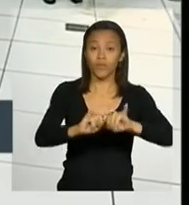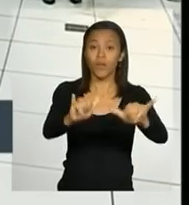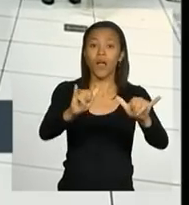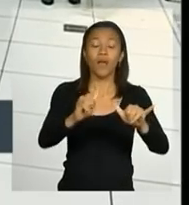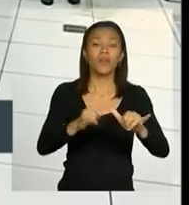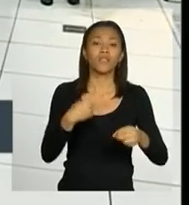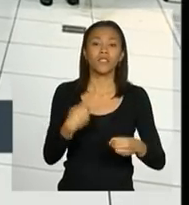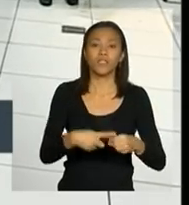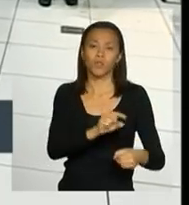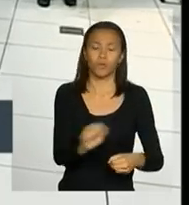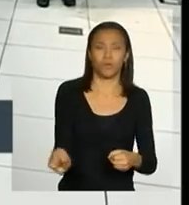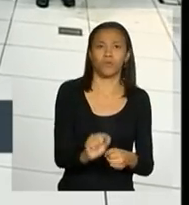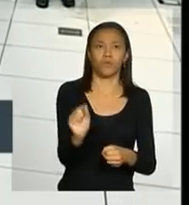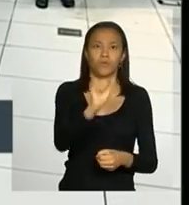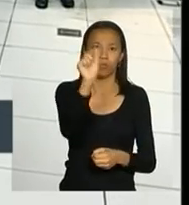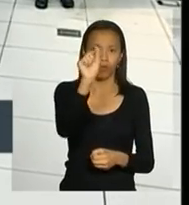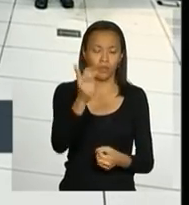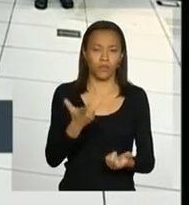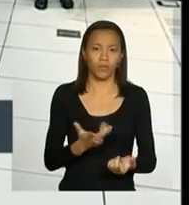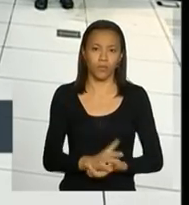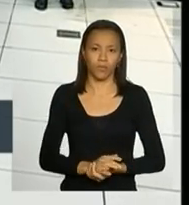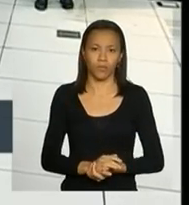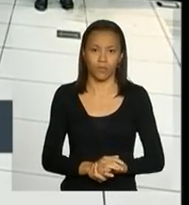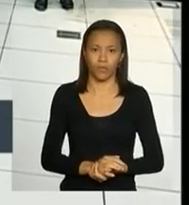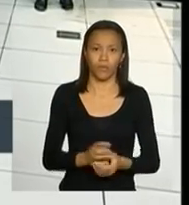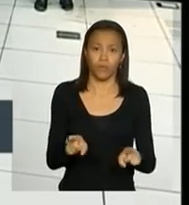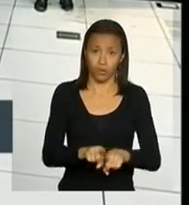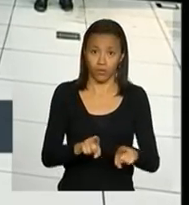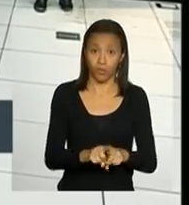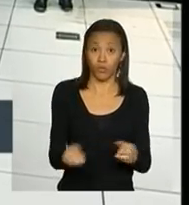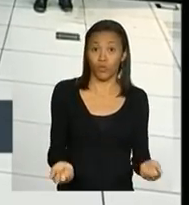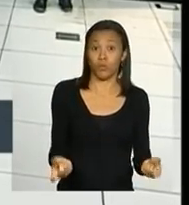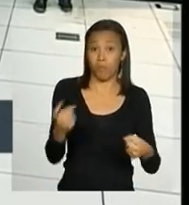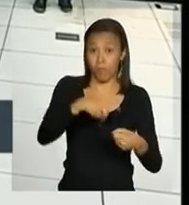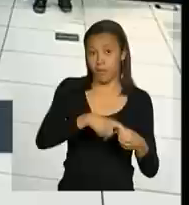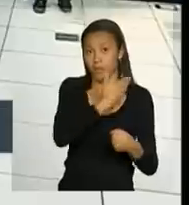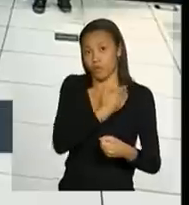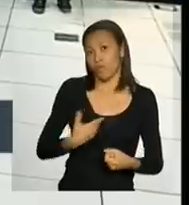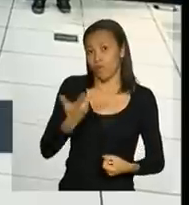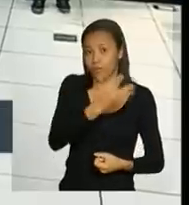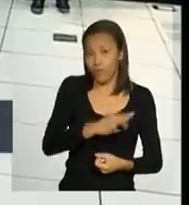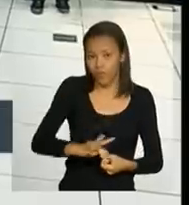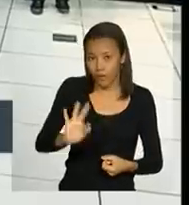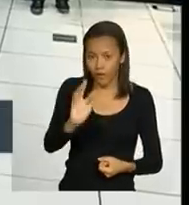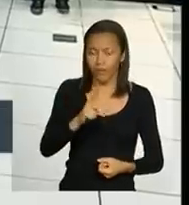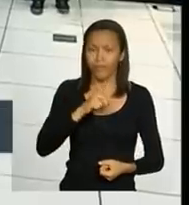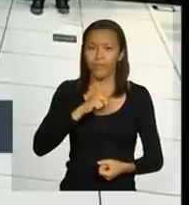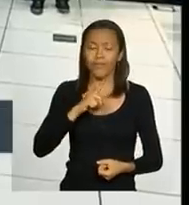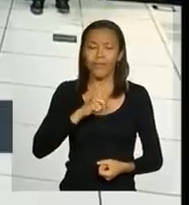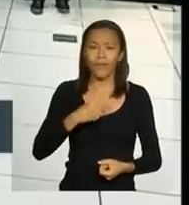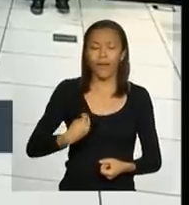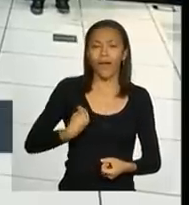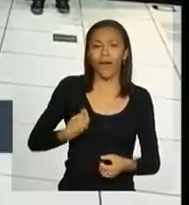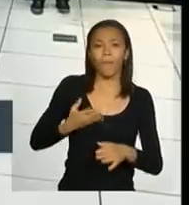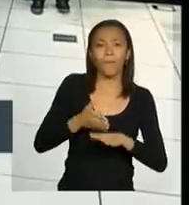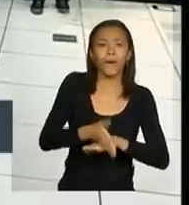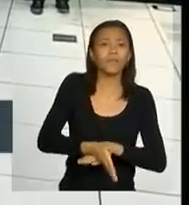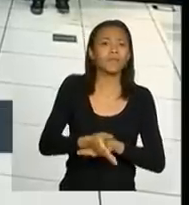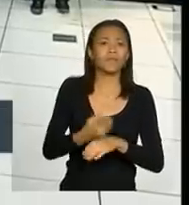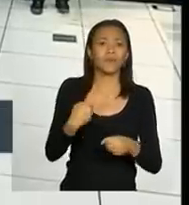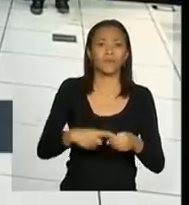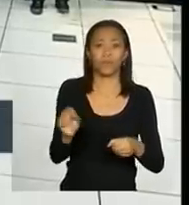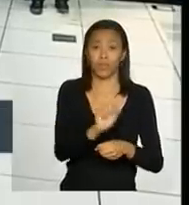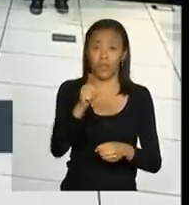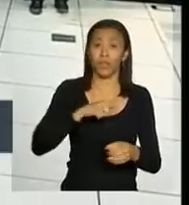os municípios com os estados e com o governo federal. Tem aquela participação dos municípios. Por exemplo, tem uma